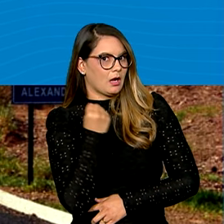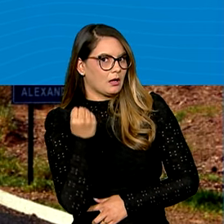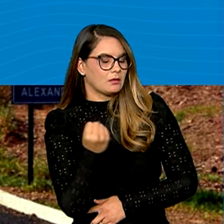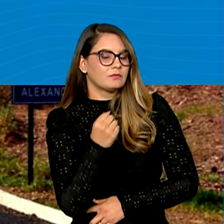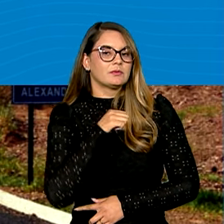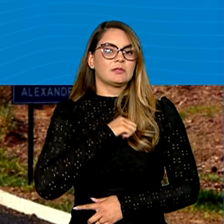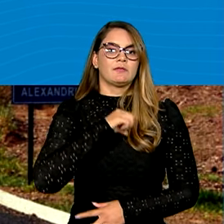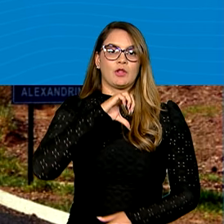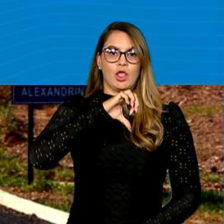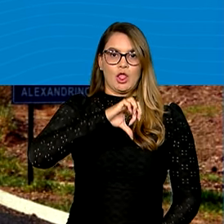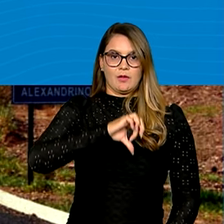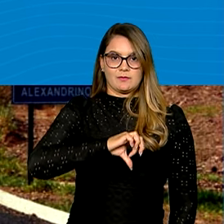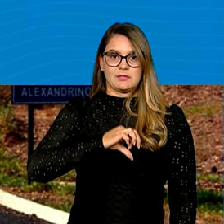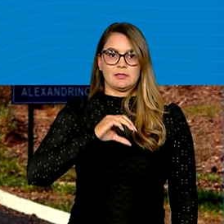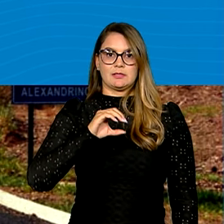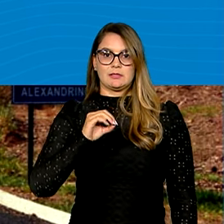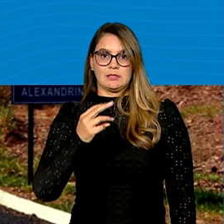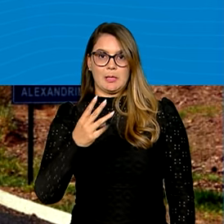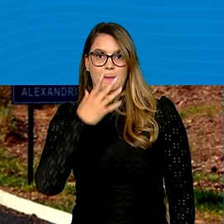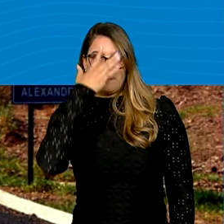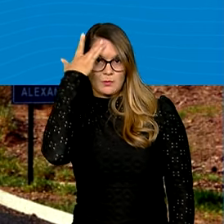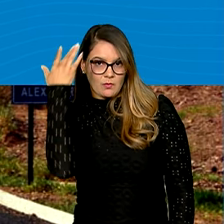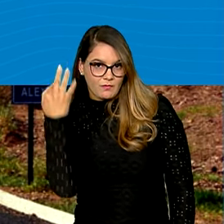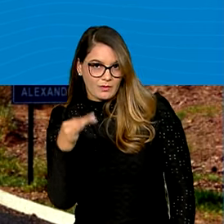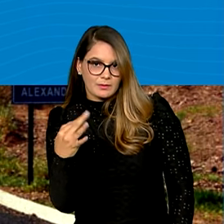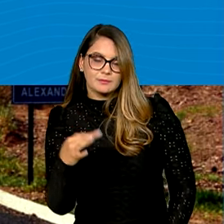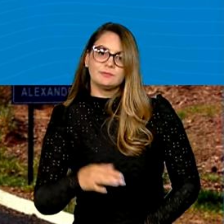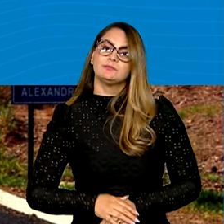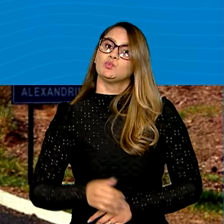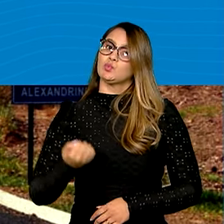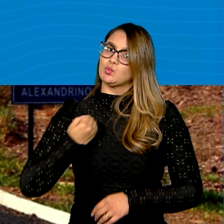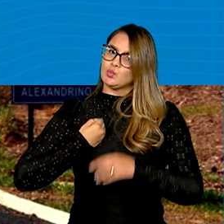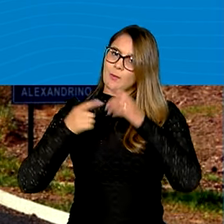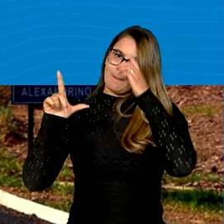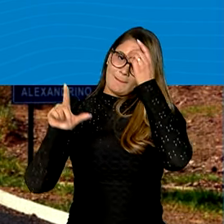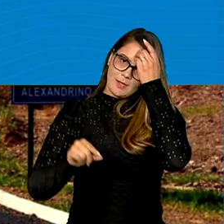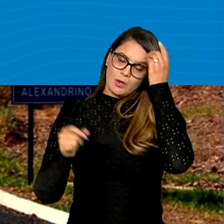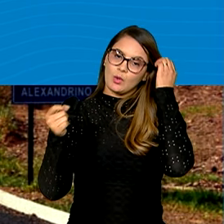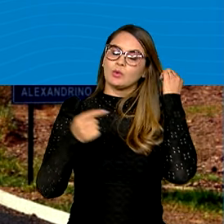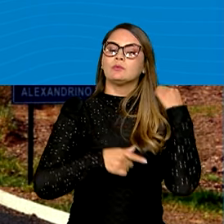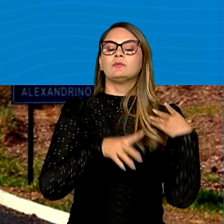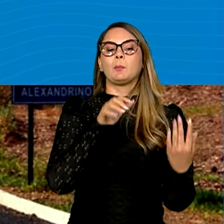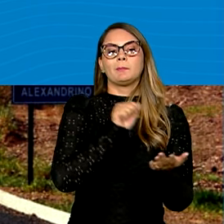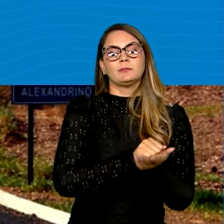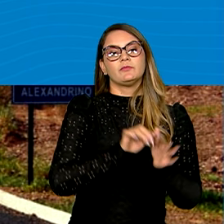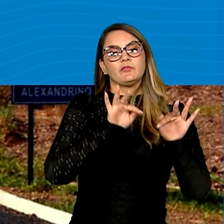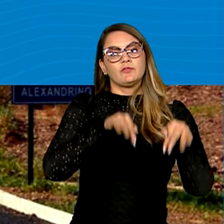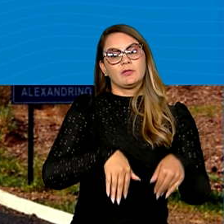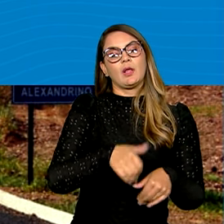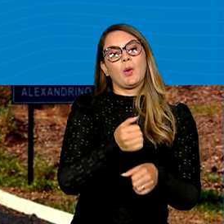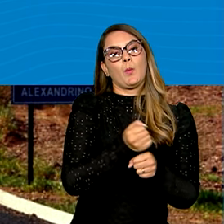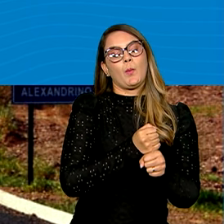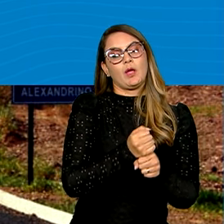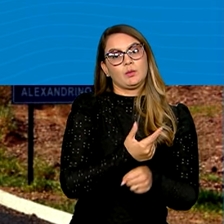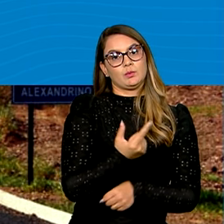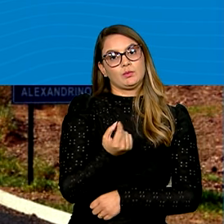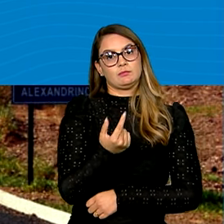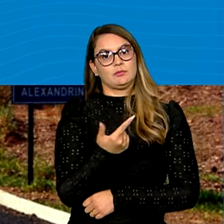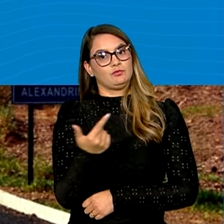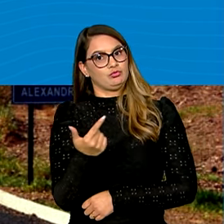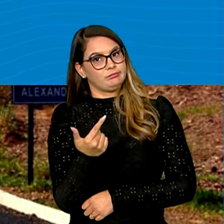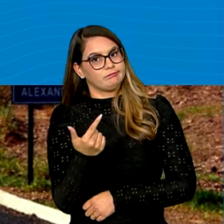com 903 pessoas feridas, números menores que os registrados no final do ano de 2022.